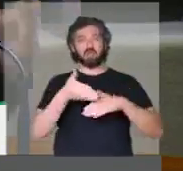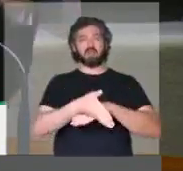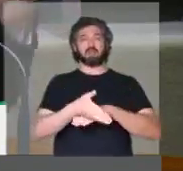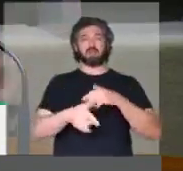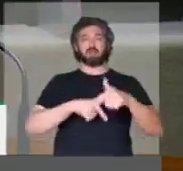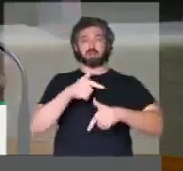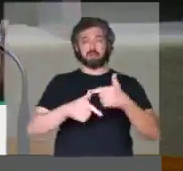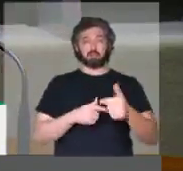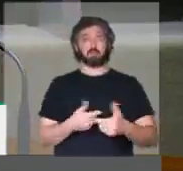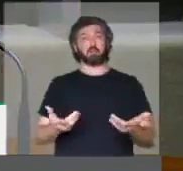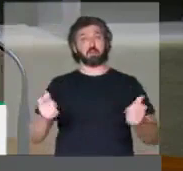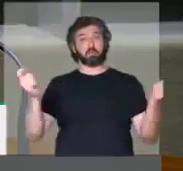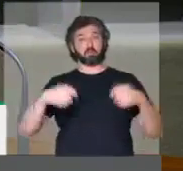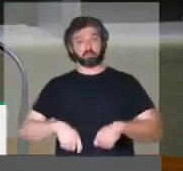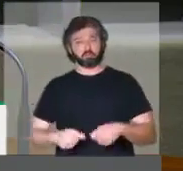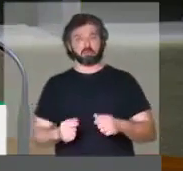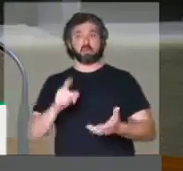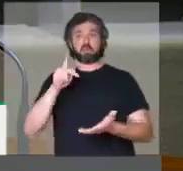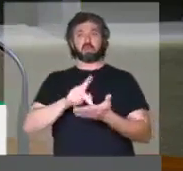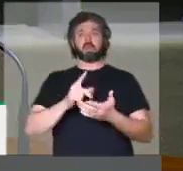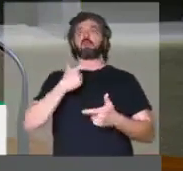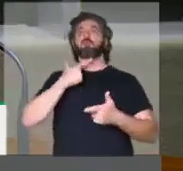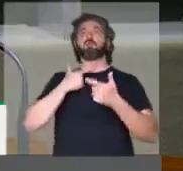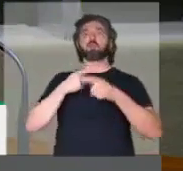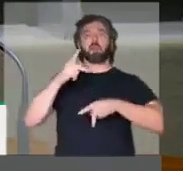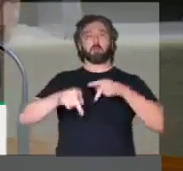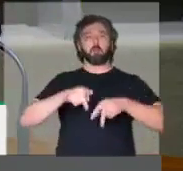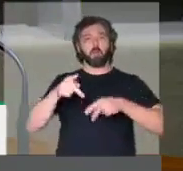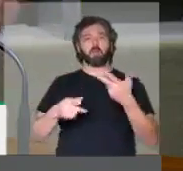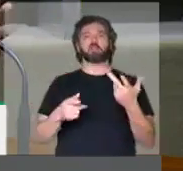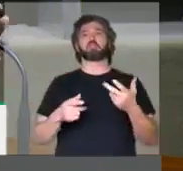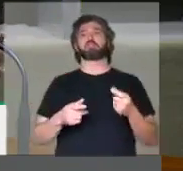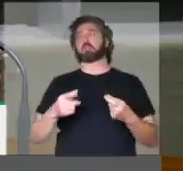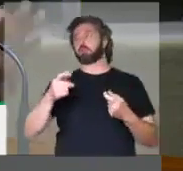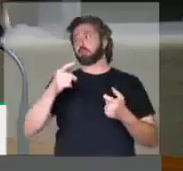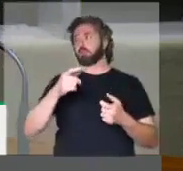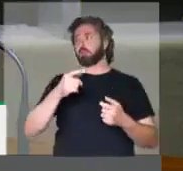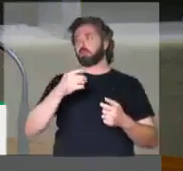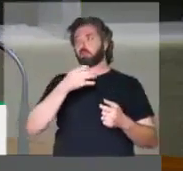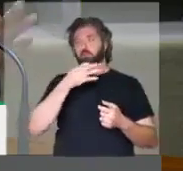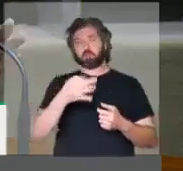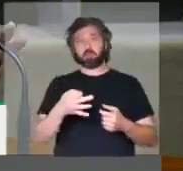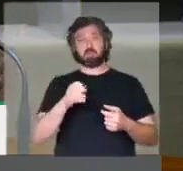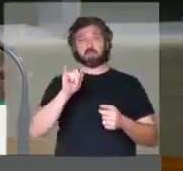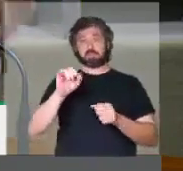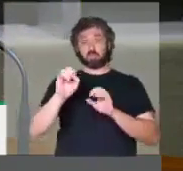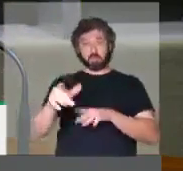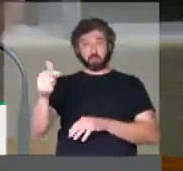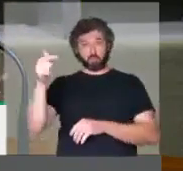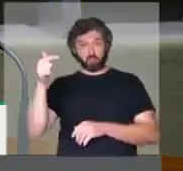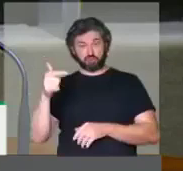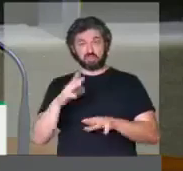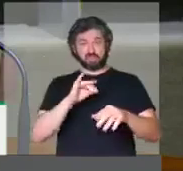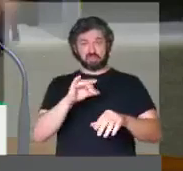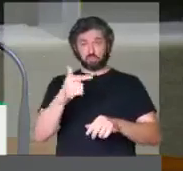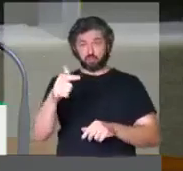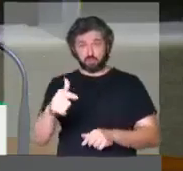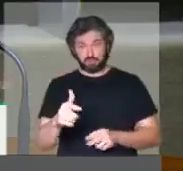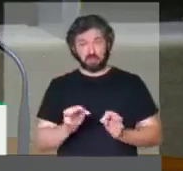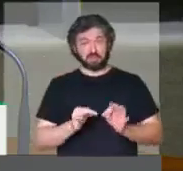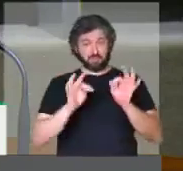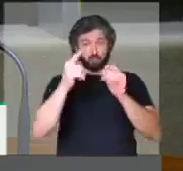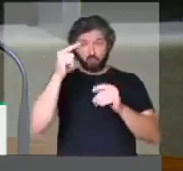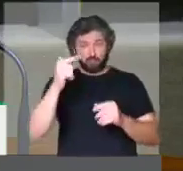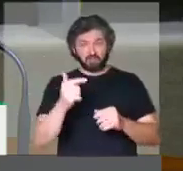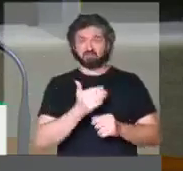há possibilidade real quando se tem vontade política de fazer e quando se tem uma visão de que sem educação, sem ciência e sem